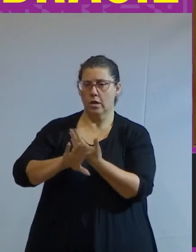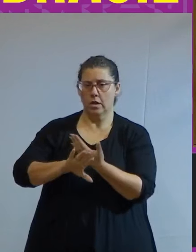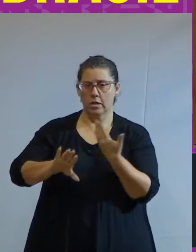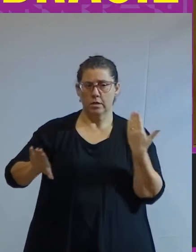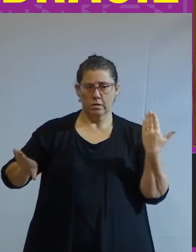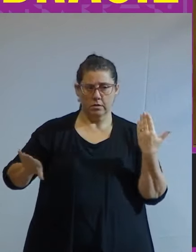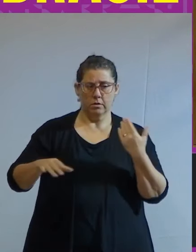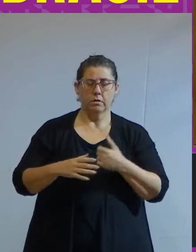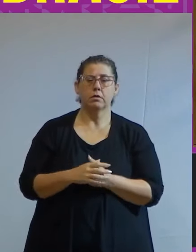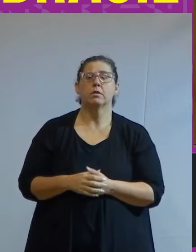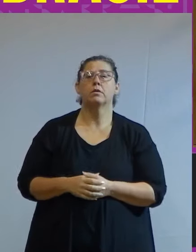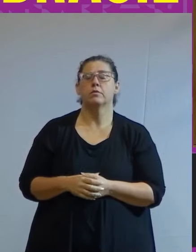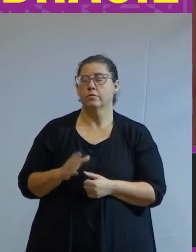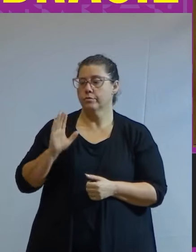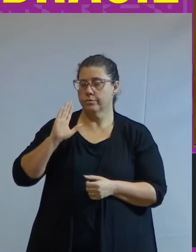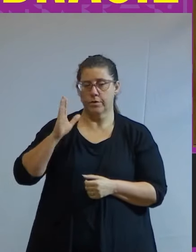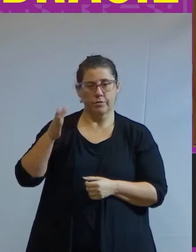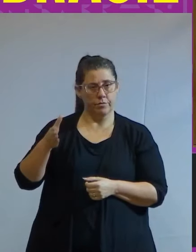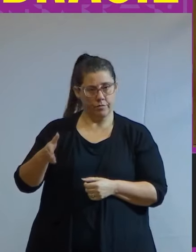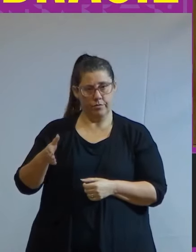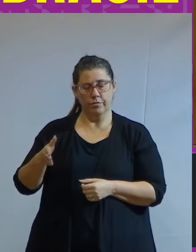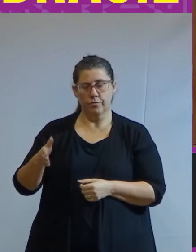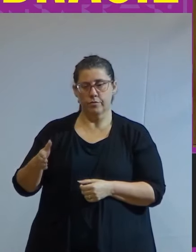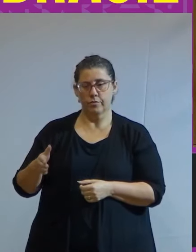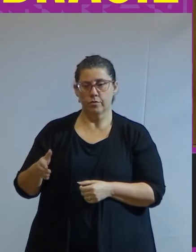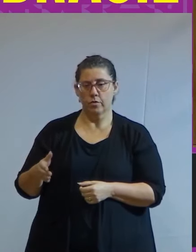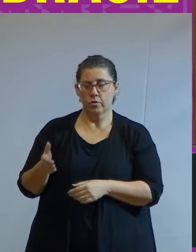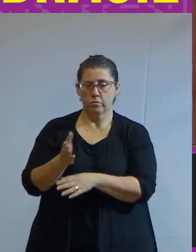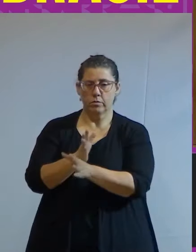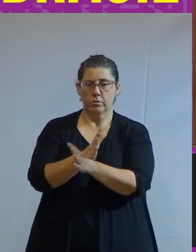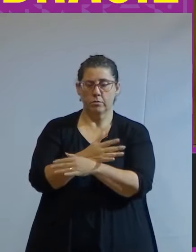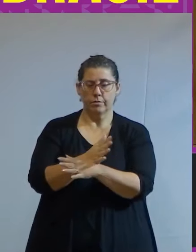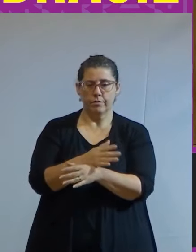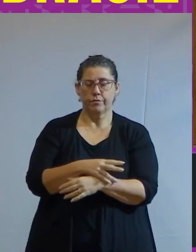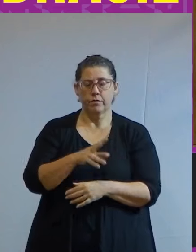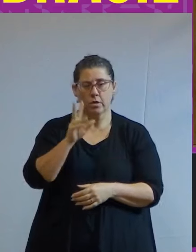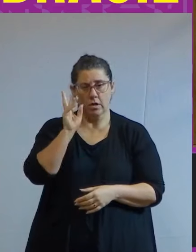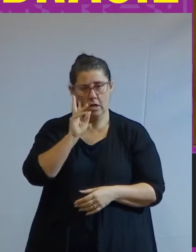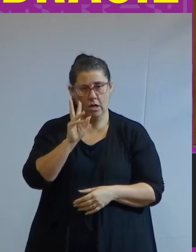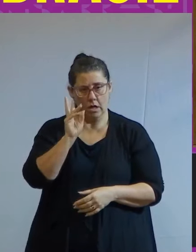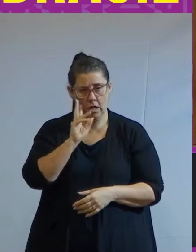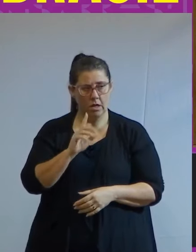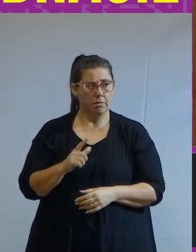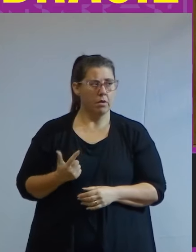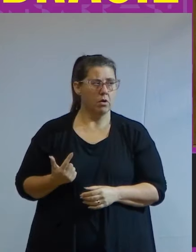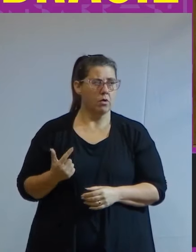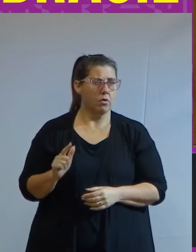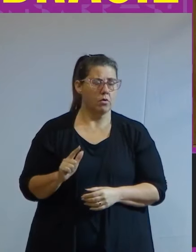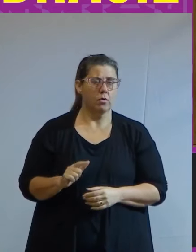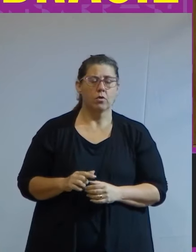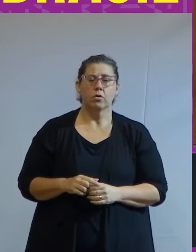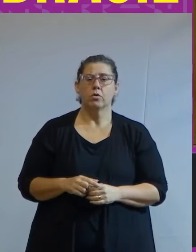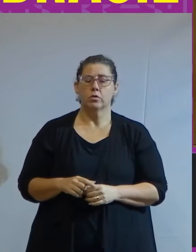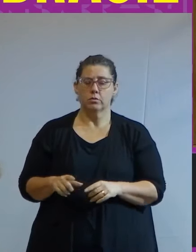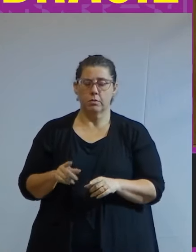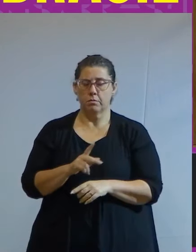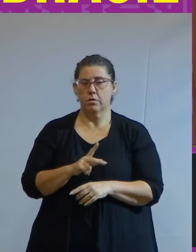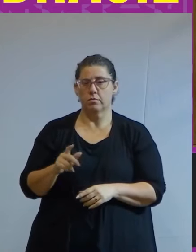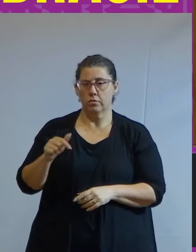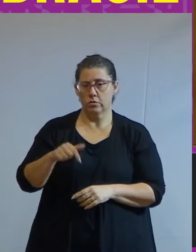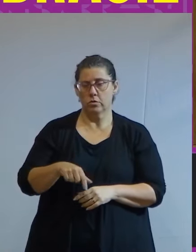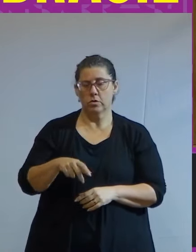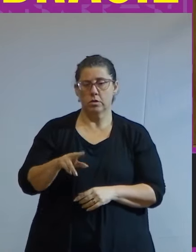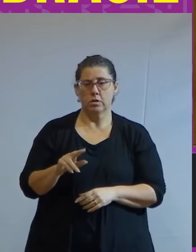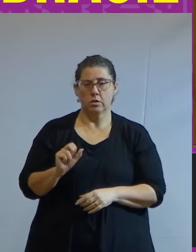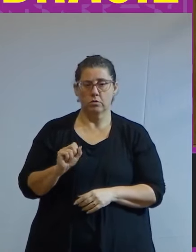cidadania foi destinada à marginalidade como lembra Florestan Fernandes outro grande professor desta